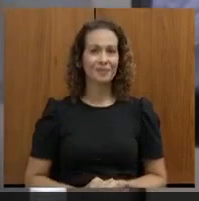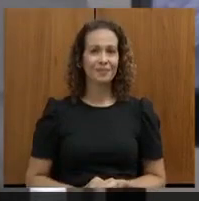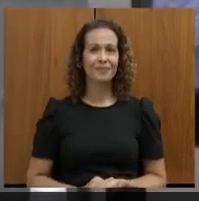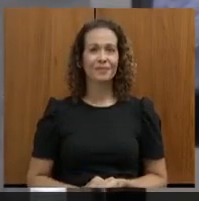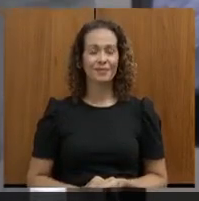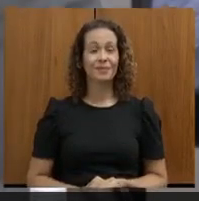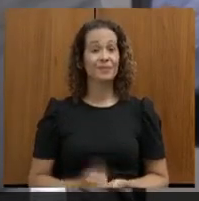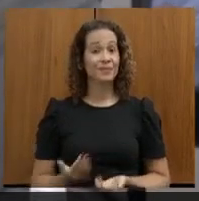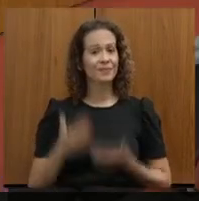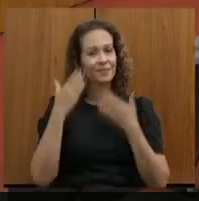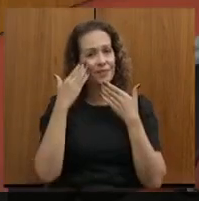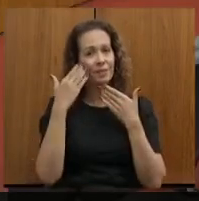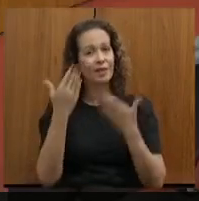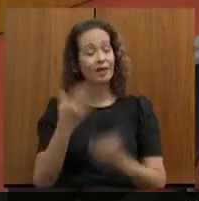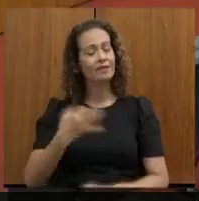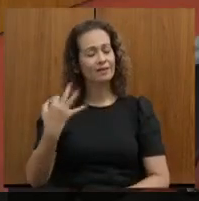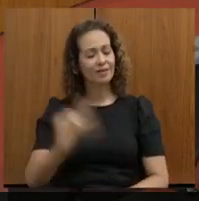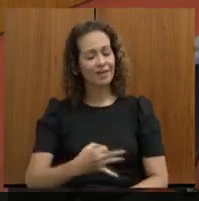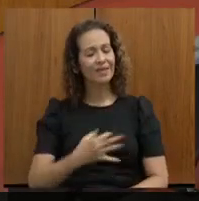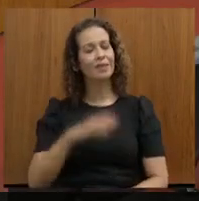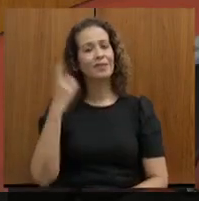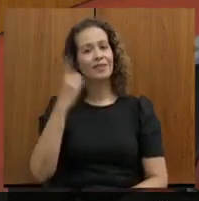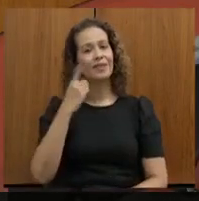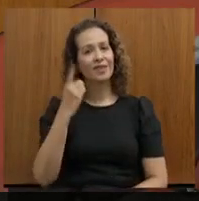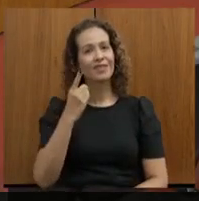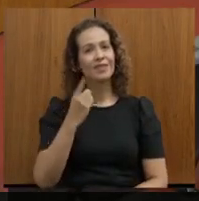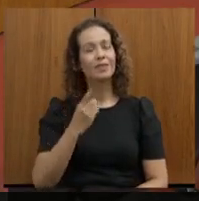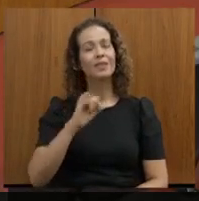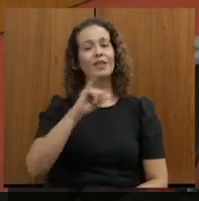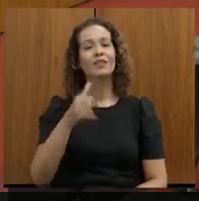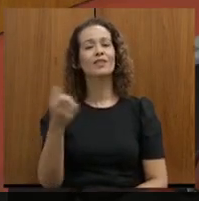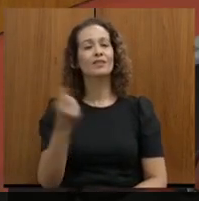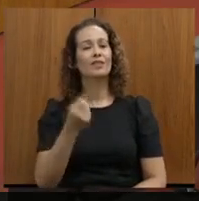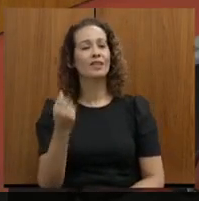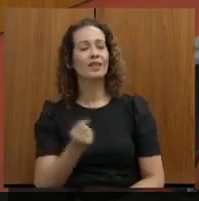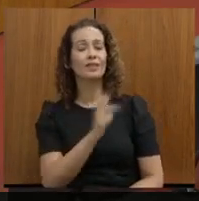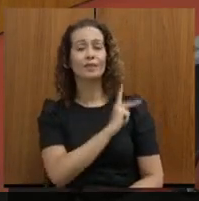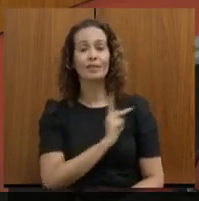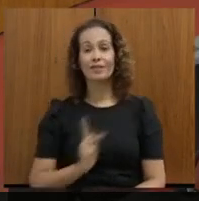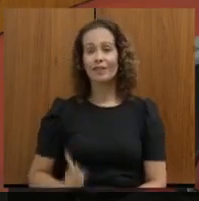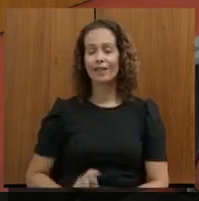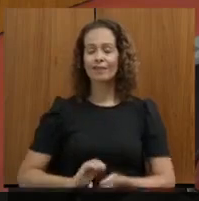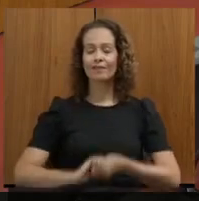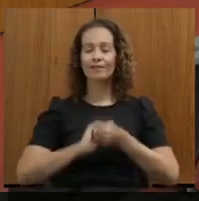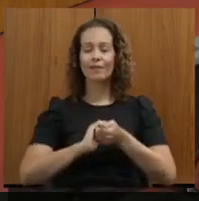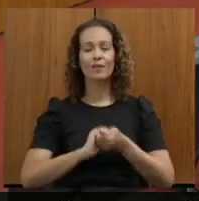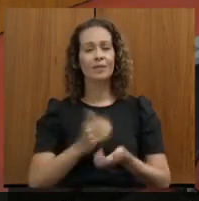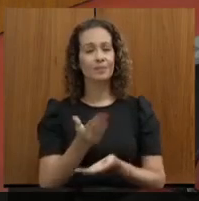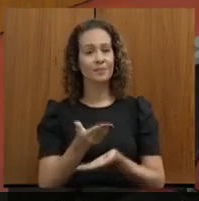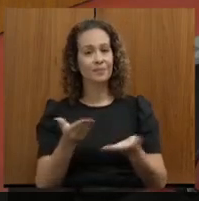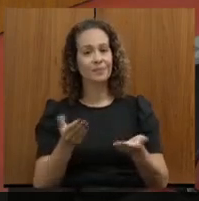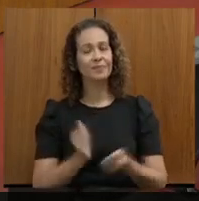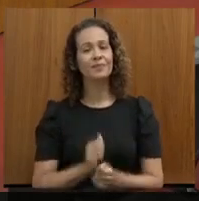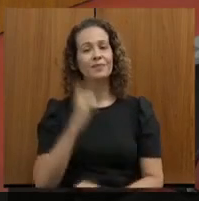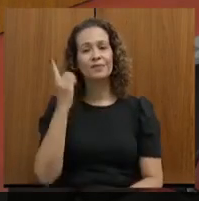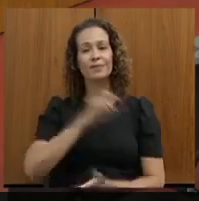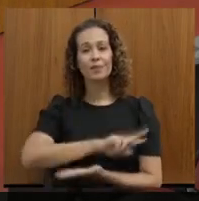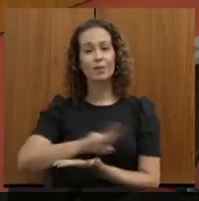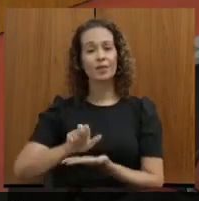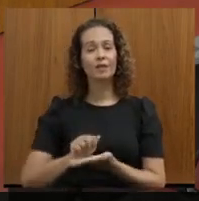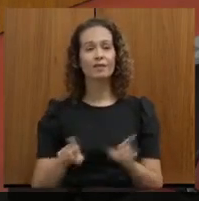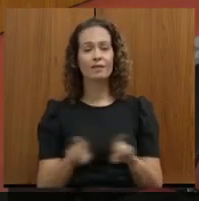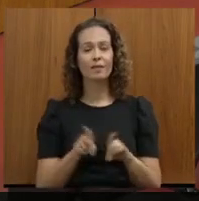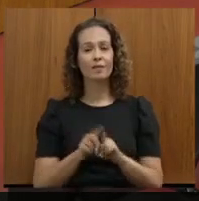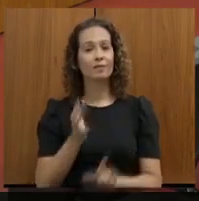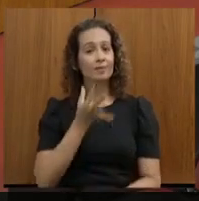Muito obrigado. Exatamente, deputado João Leite, nosso caríssimo presidente, saudando, vossa excelência, os deputados também, aqui